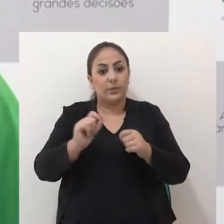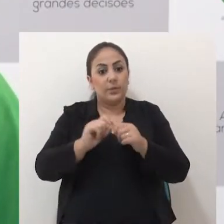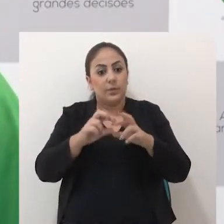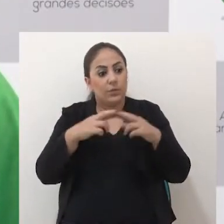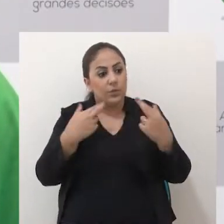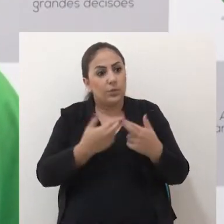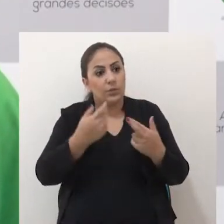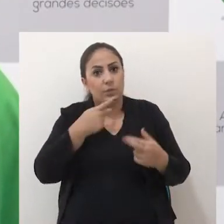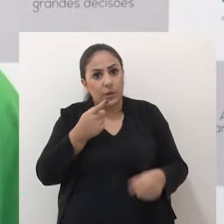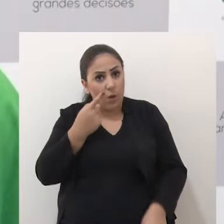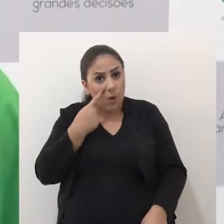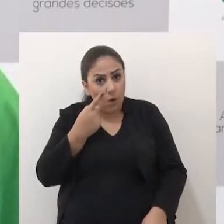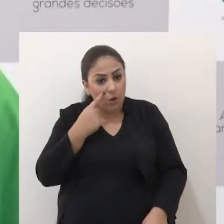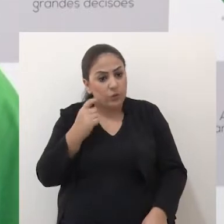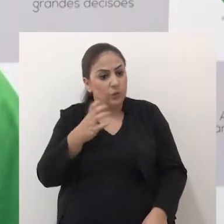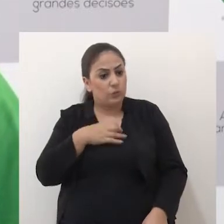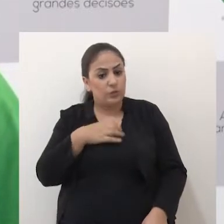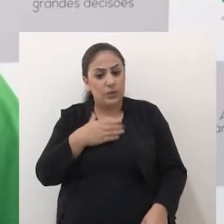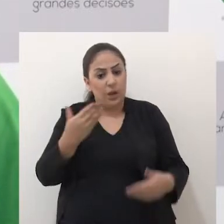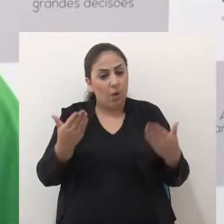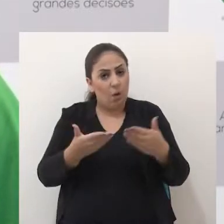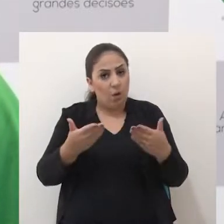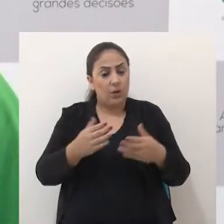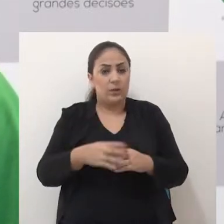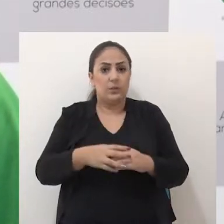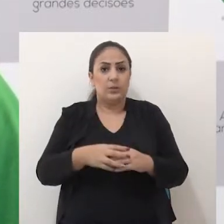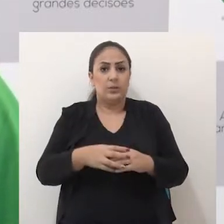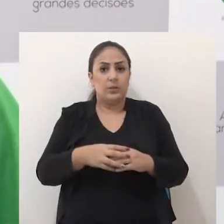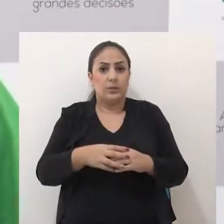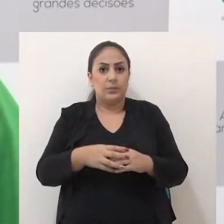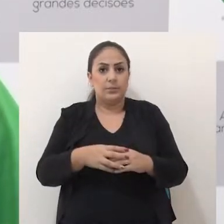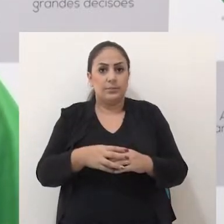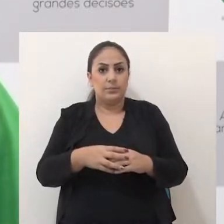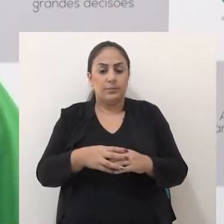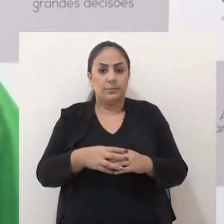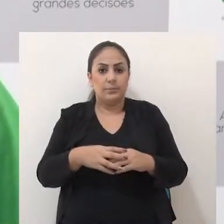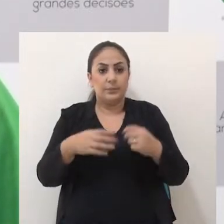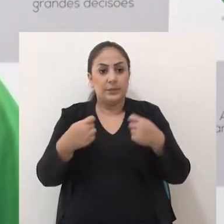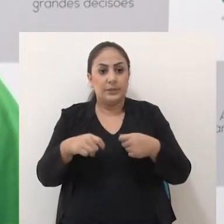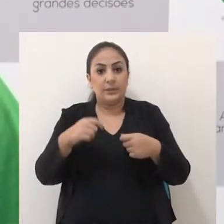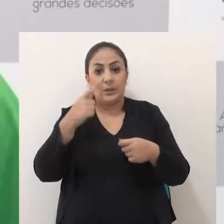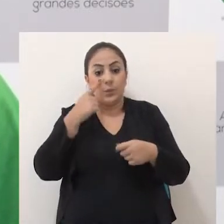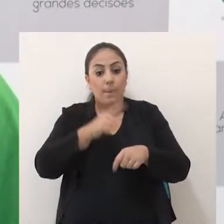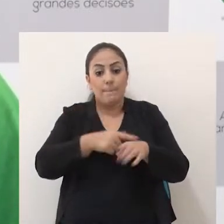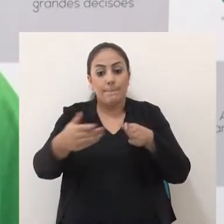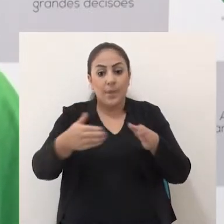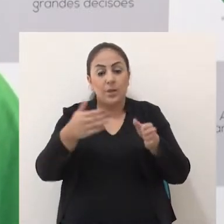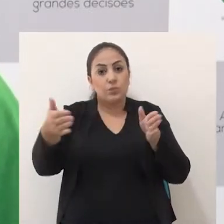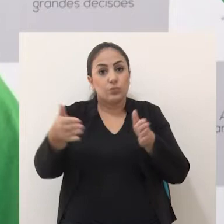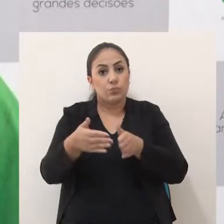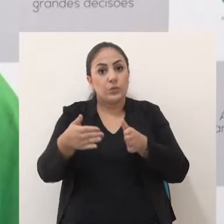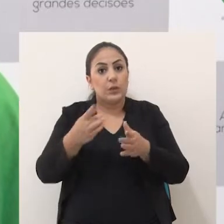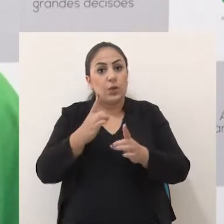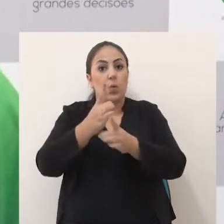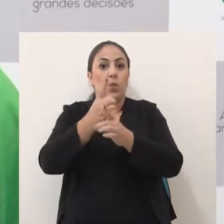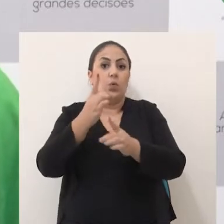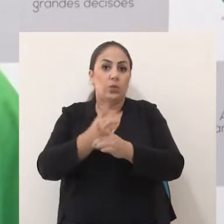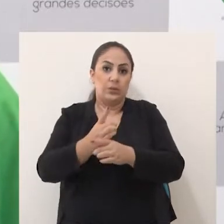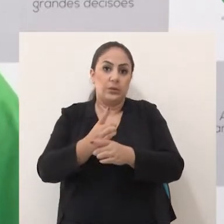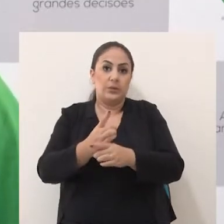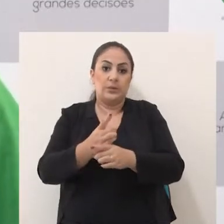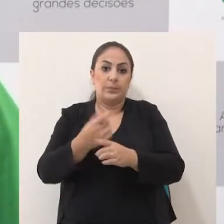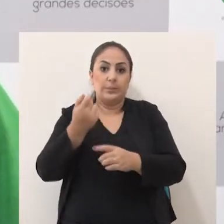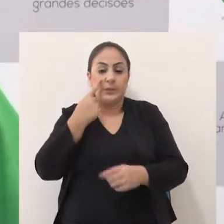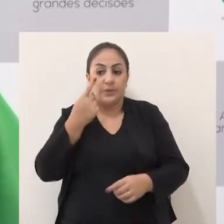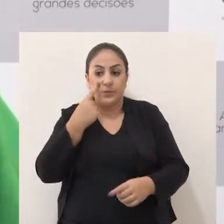reunimos e disse, olha, olha, olha, do jeito que estava. Então nós já temos, a curto prazo, já temos um encontro,